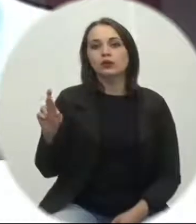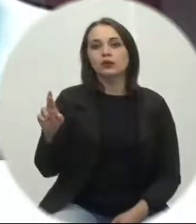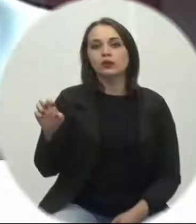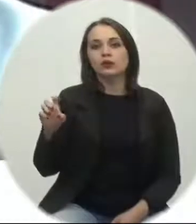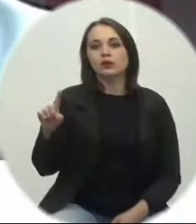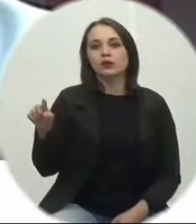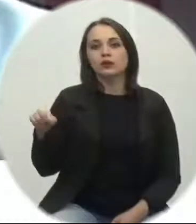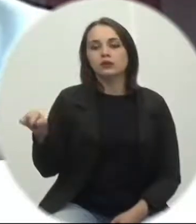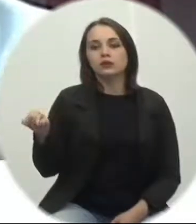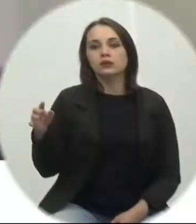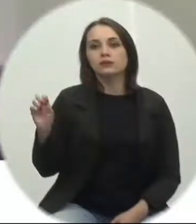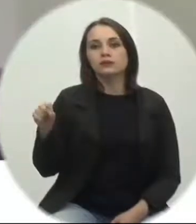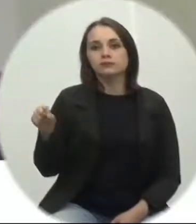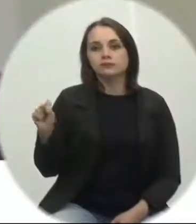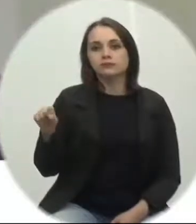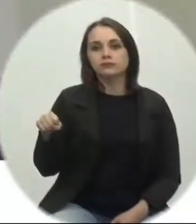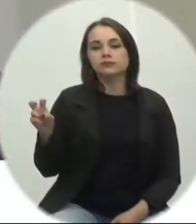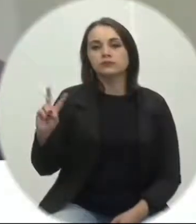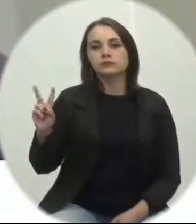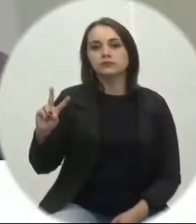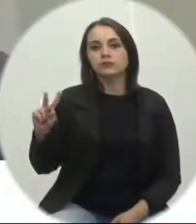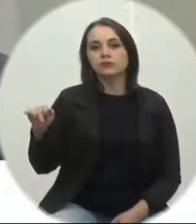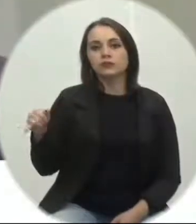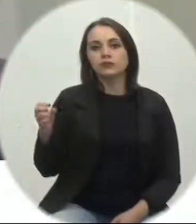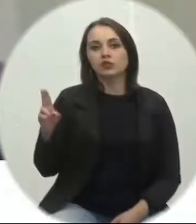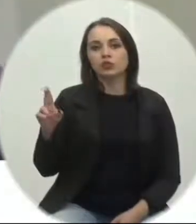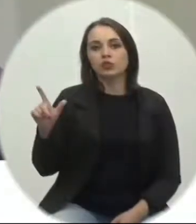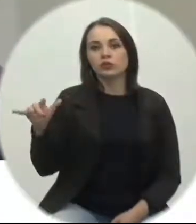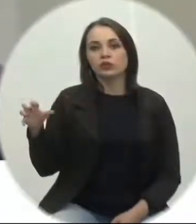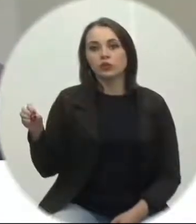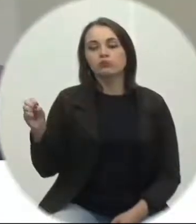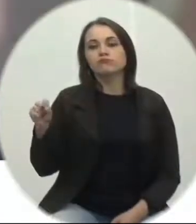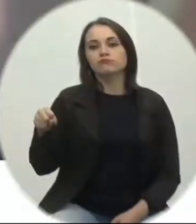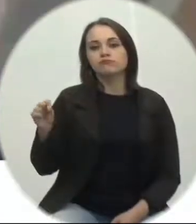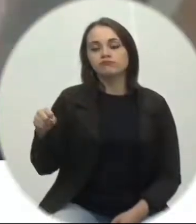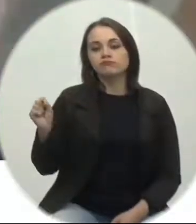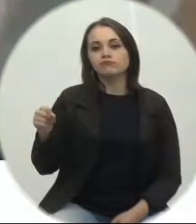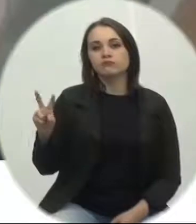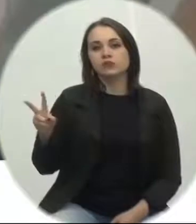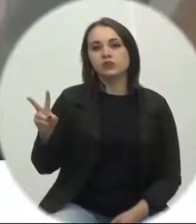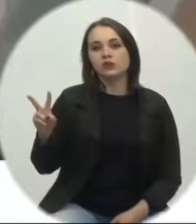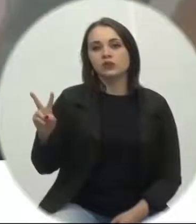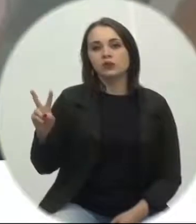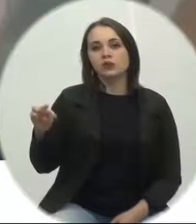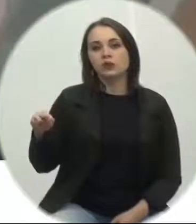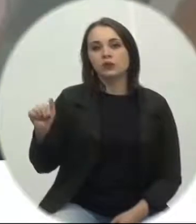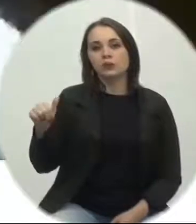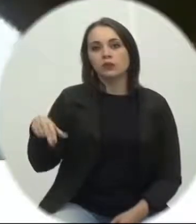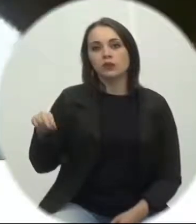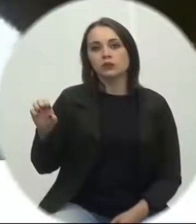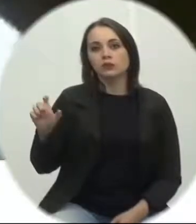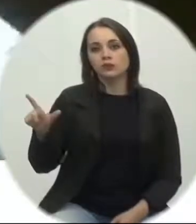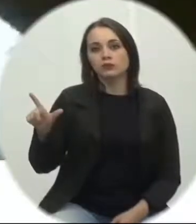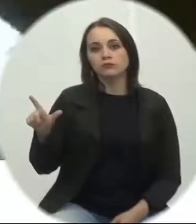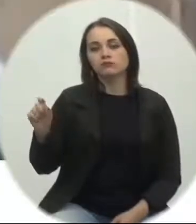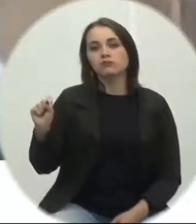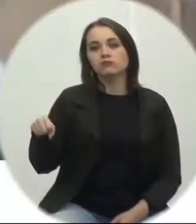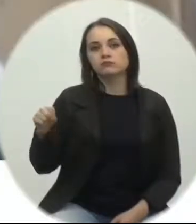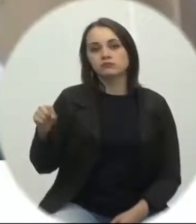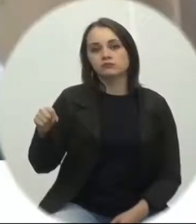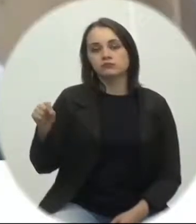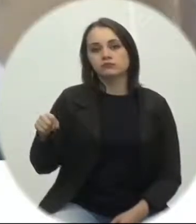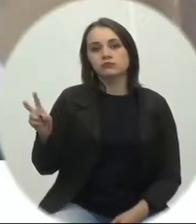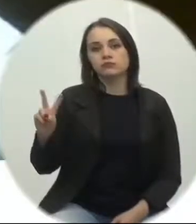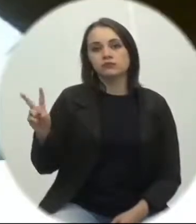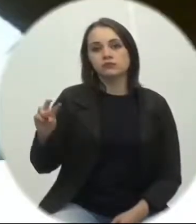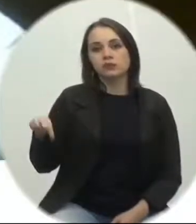a favor a favor vereador Júlio Kaminski a favor a favor vereador Manuel Rosseck favorável a